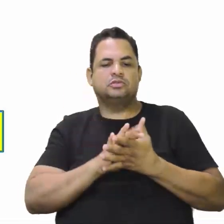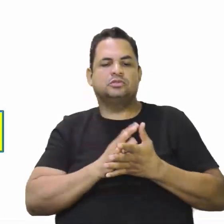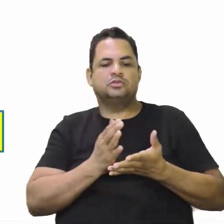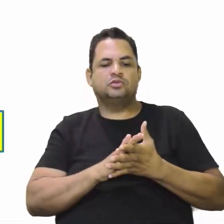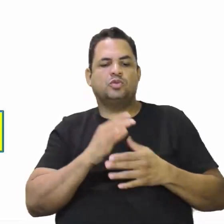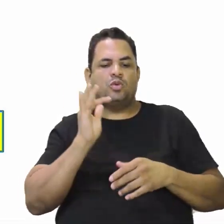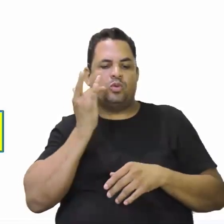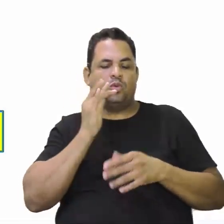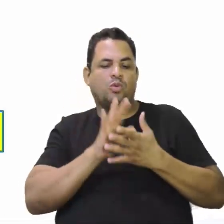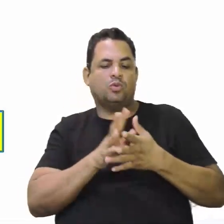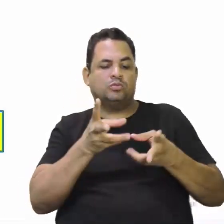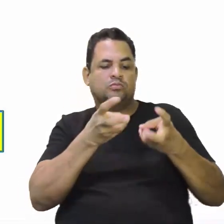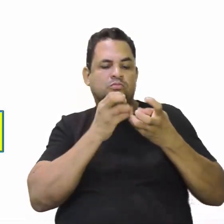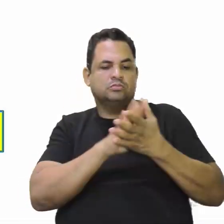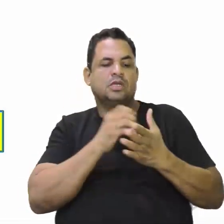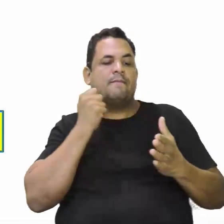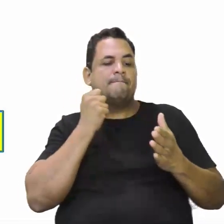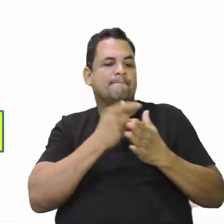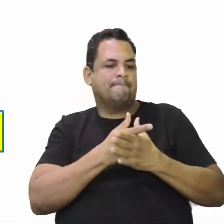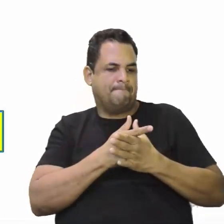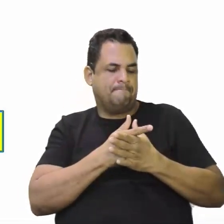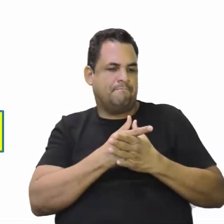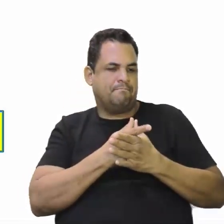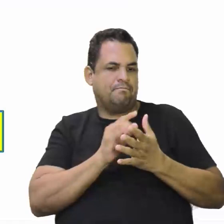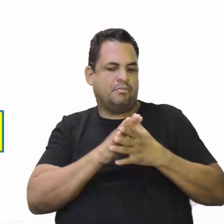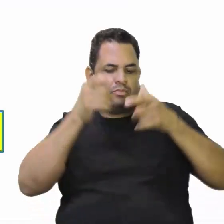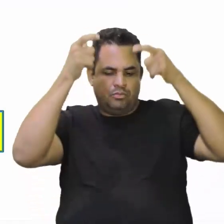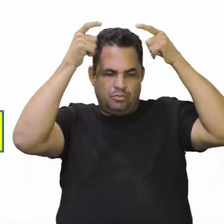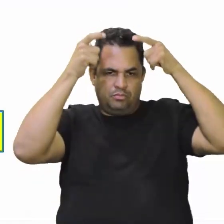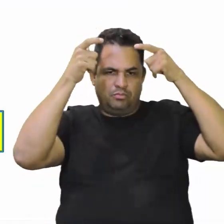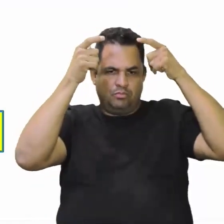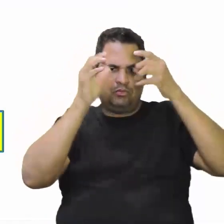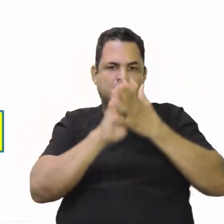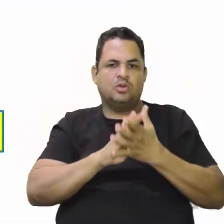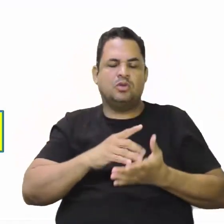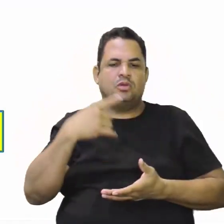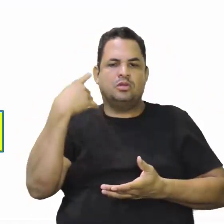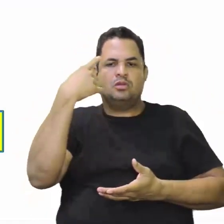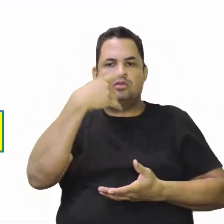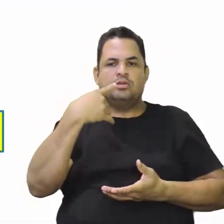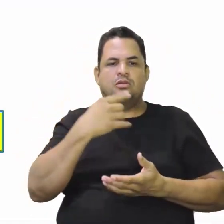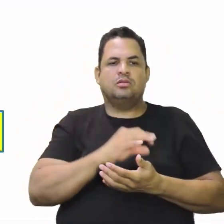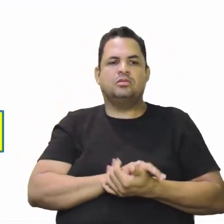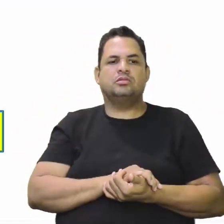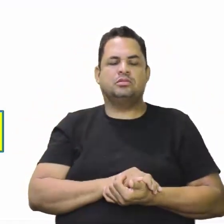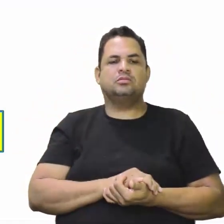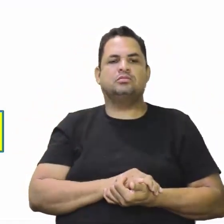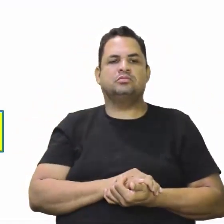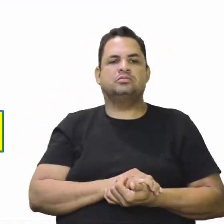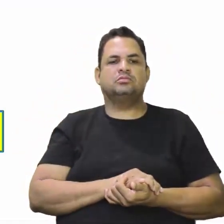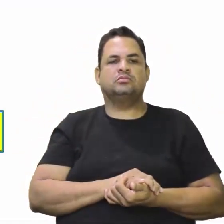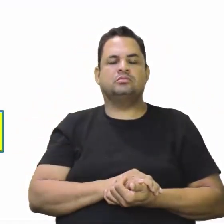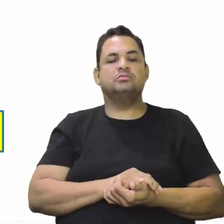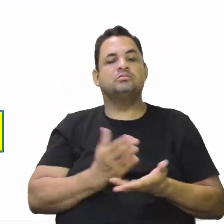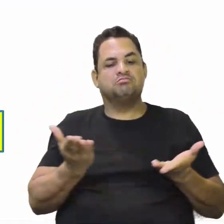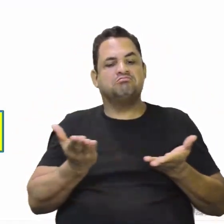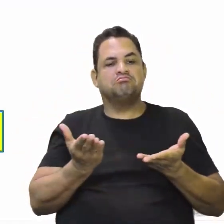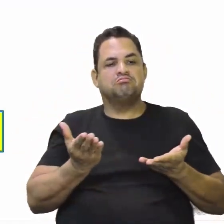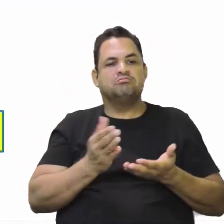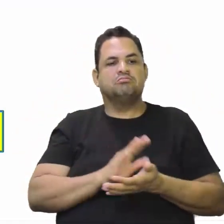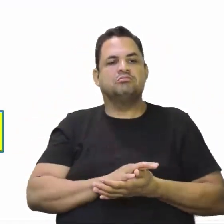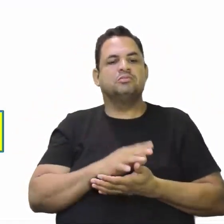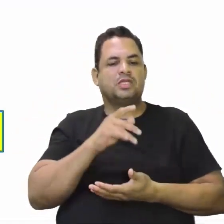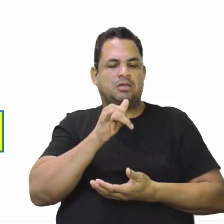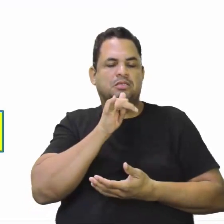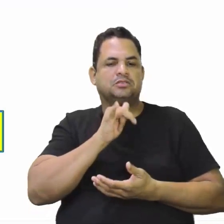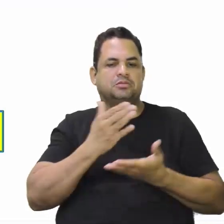daqui, era pago para a coroa espanhola. Um quinto. Ah, quer dizer que a pessoa... É. Igualmente hoje. Lembra que eu dei o